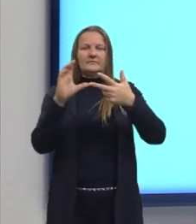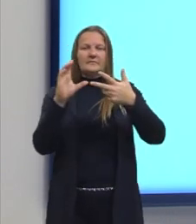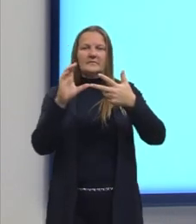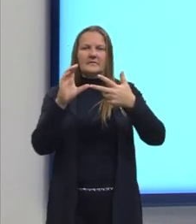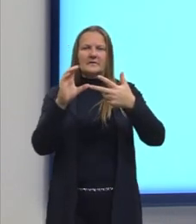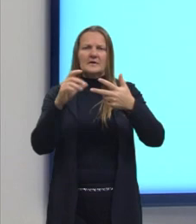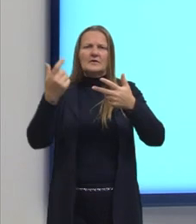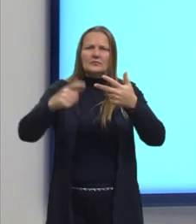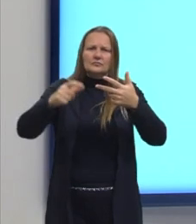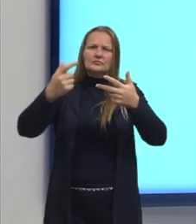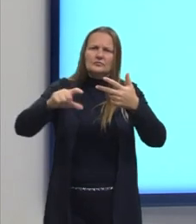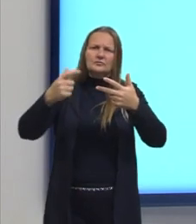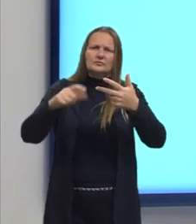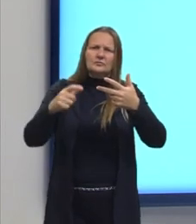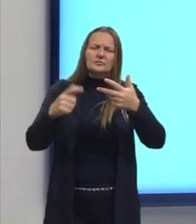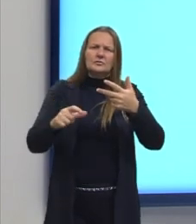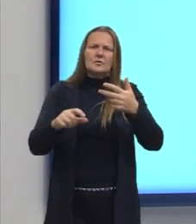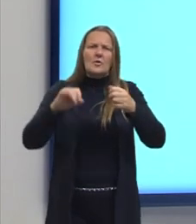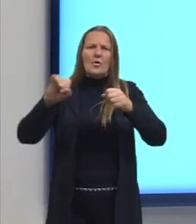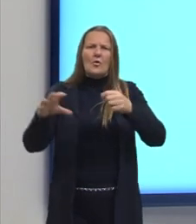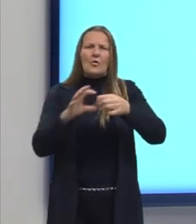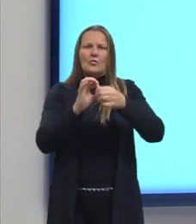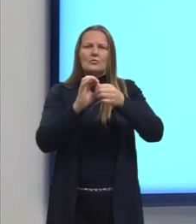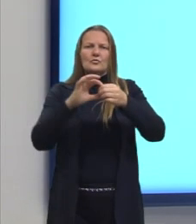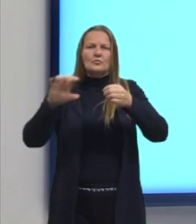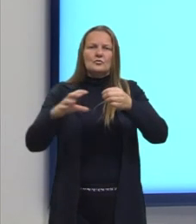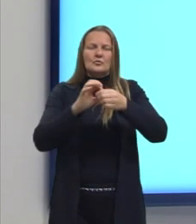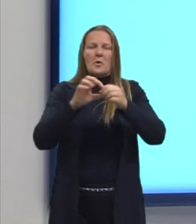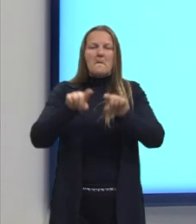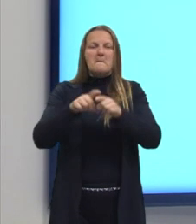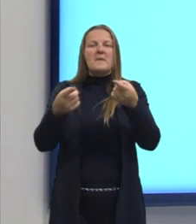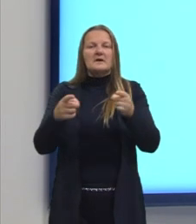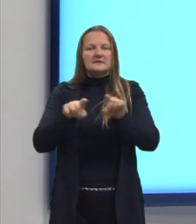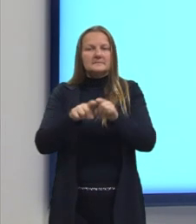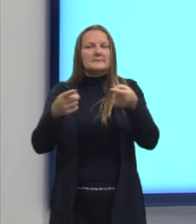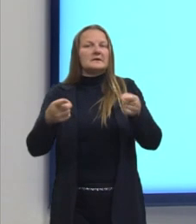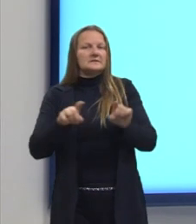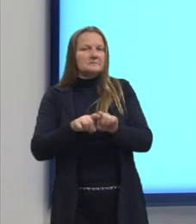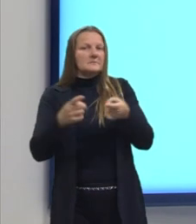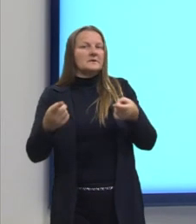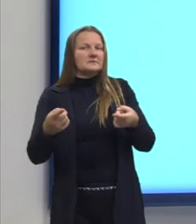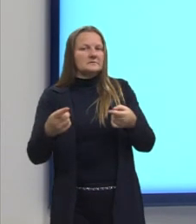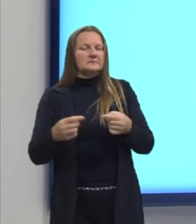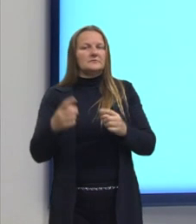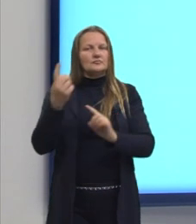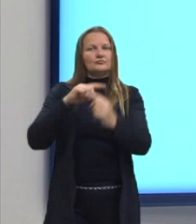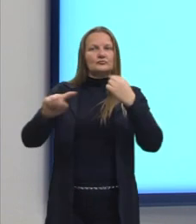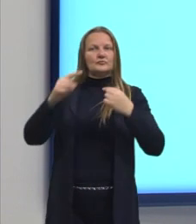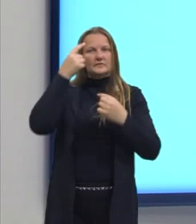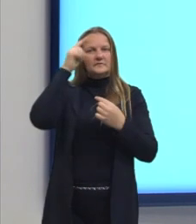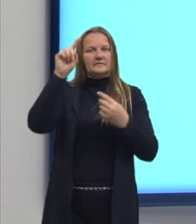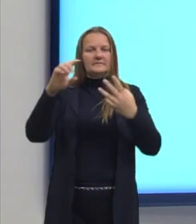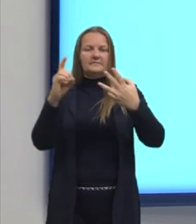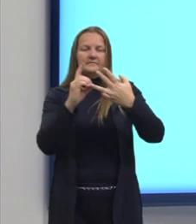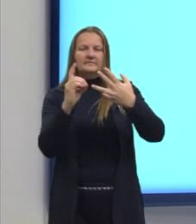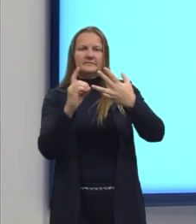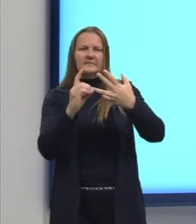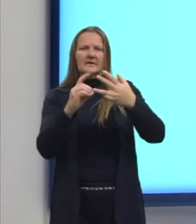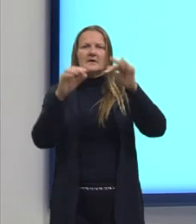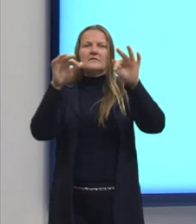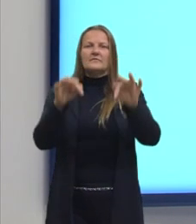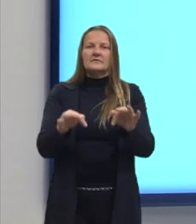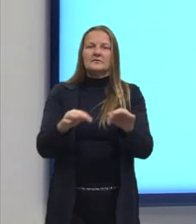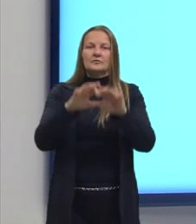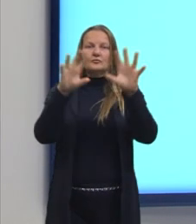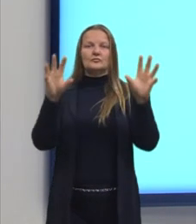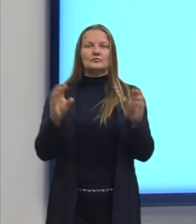a repetição do emprego da conjunção, mas, para contrapor ideias. A letra D, a finalização do